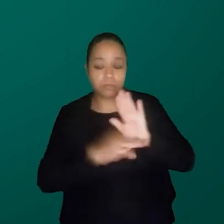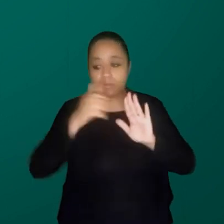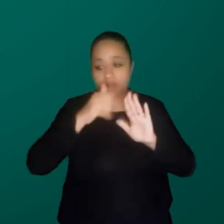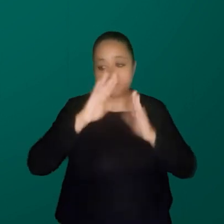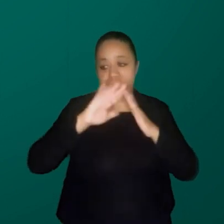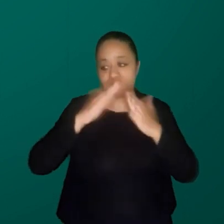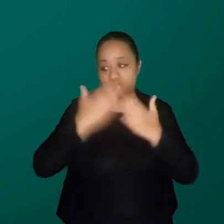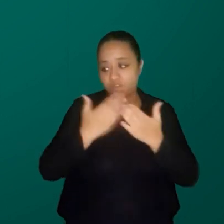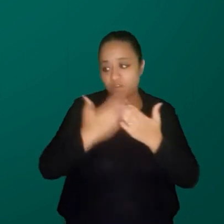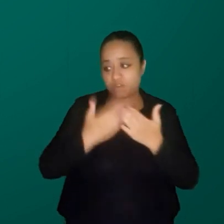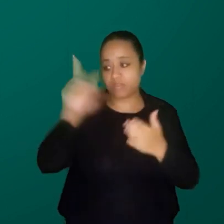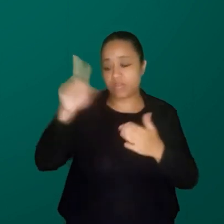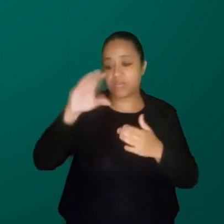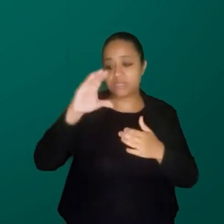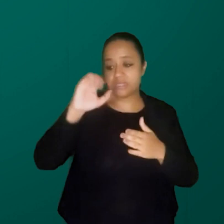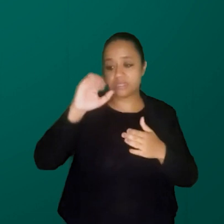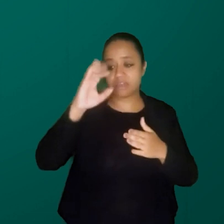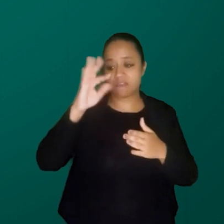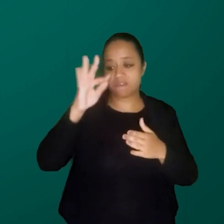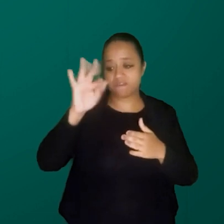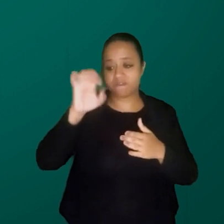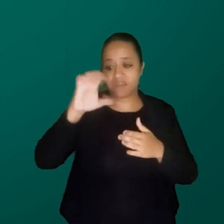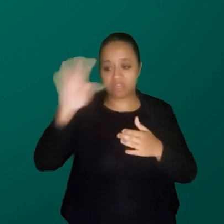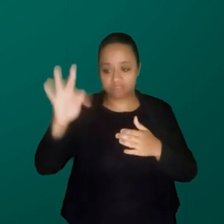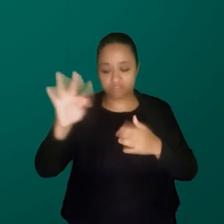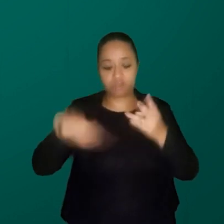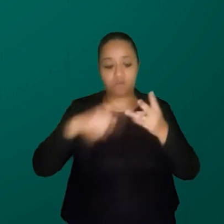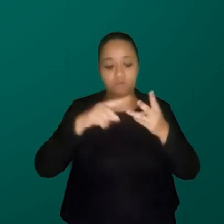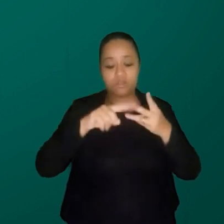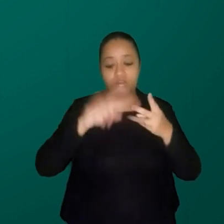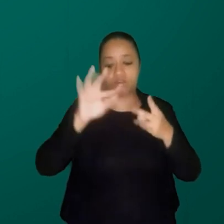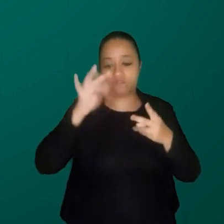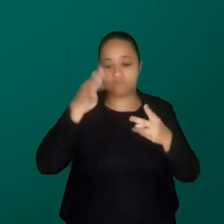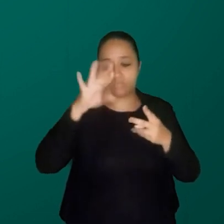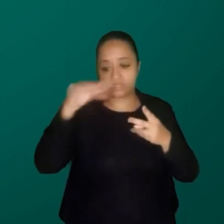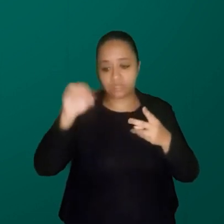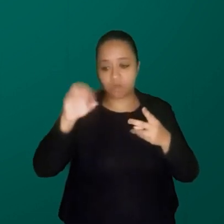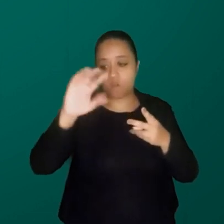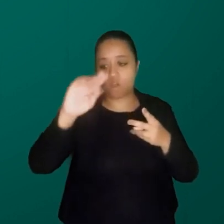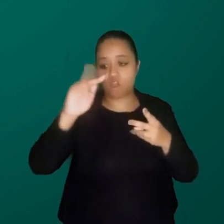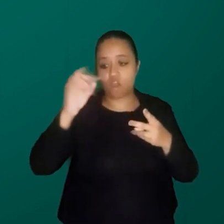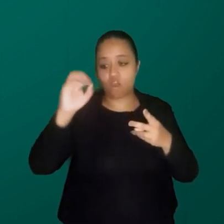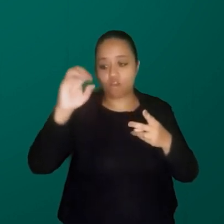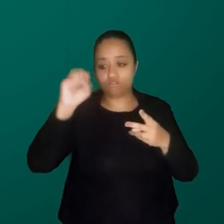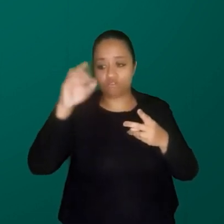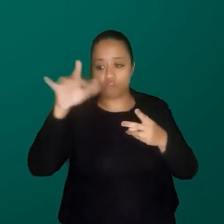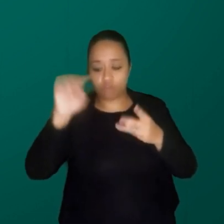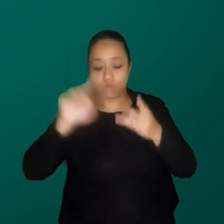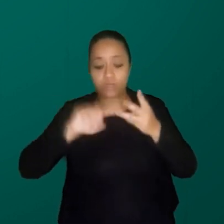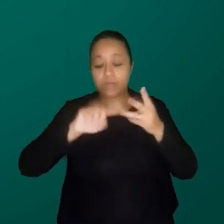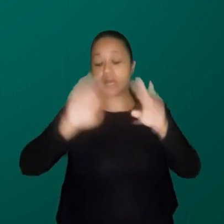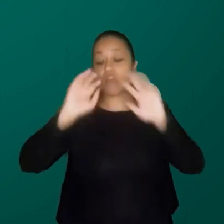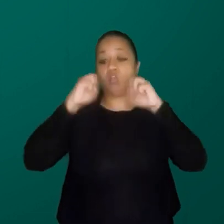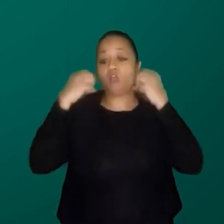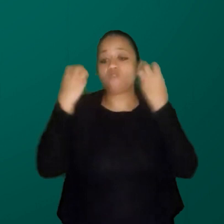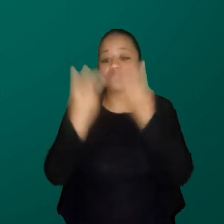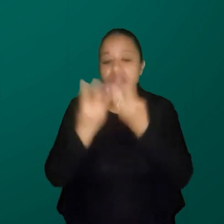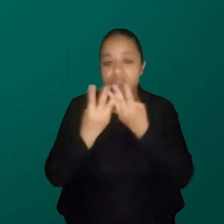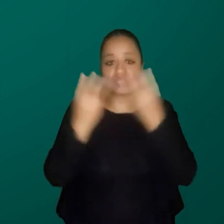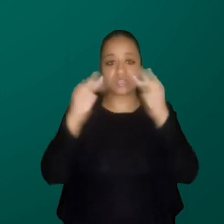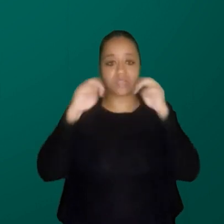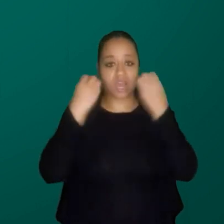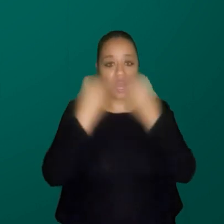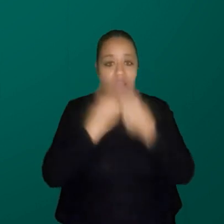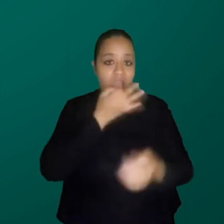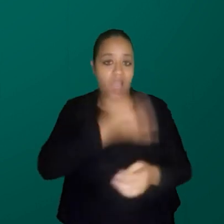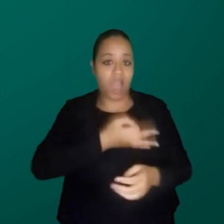Graça. A segunda foto é na Fundação Osório. E, do outro lado, a gente tem a oficina de audiovisual, porque eu coloco isso, como eu venho do